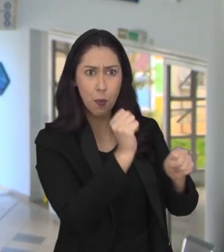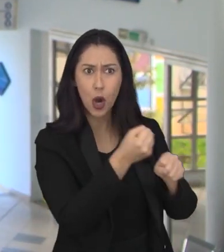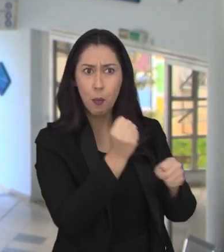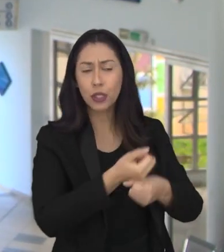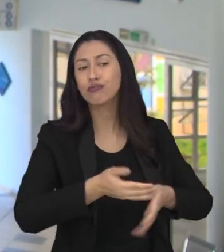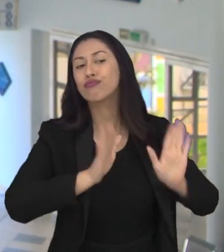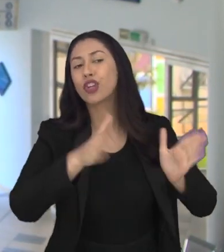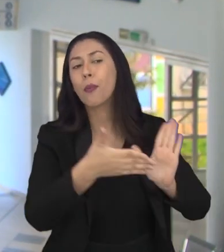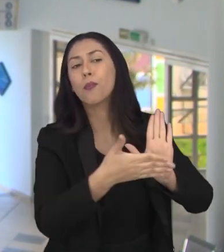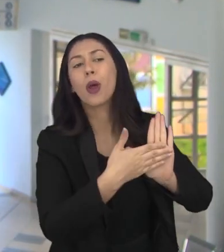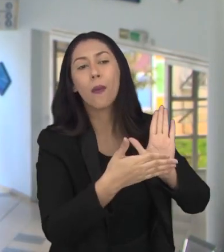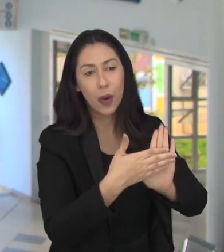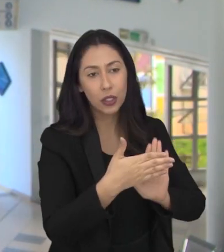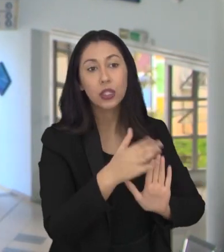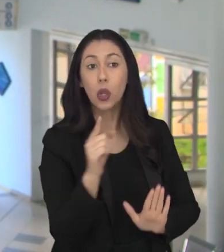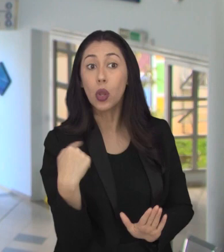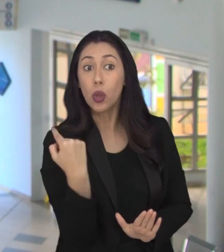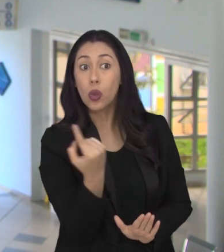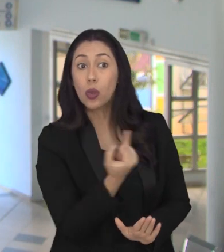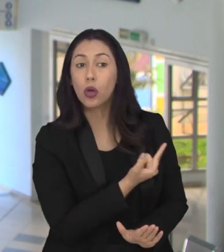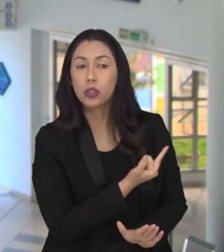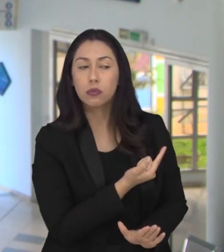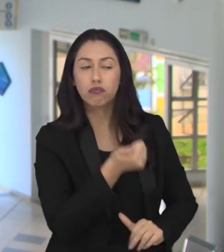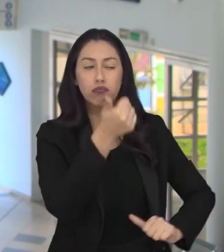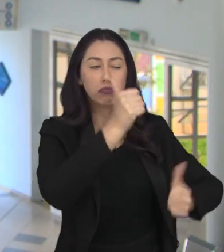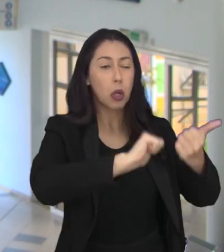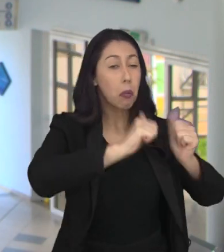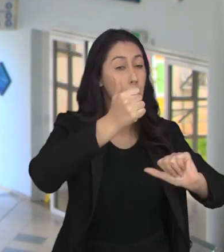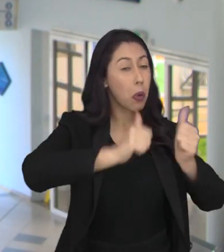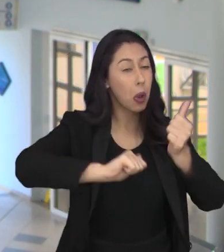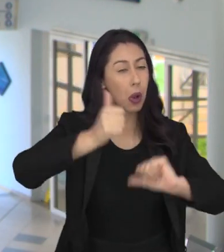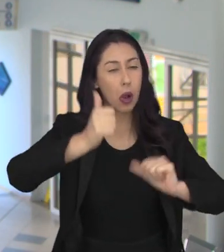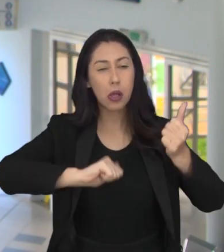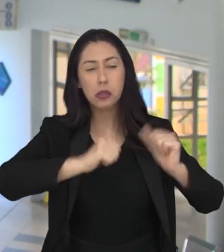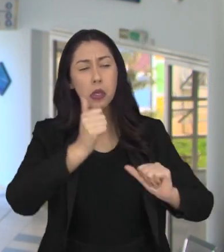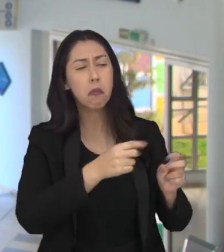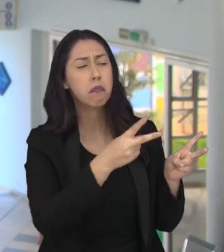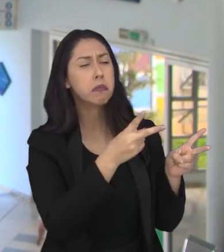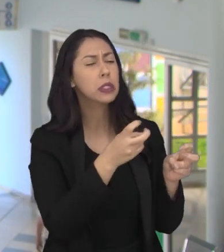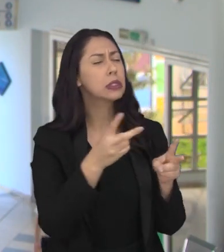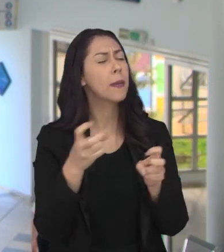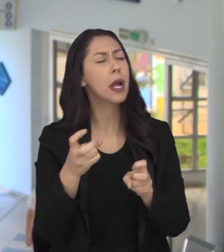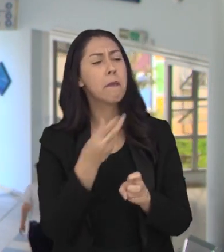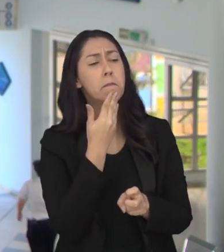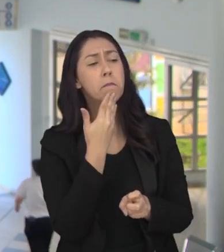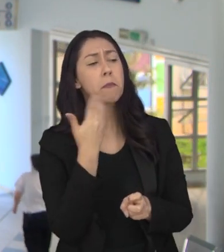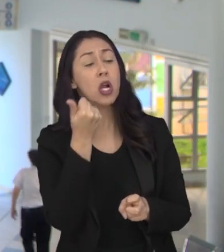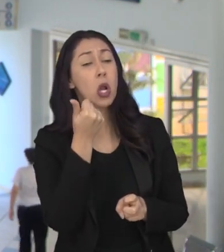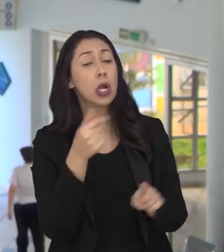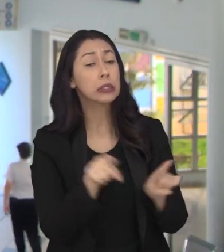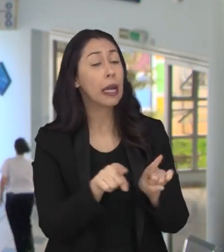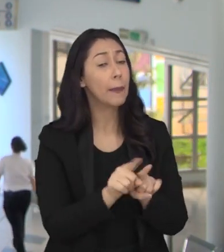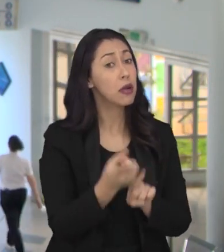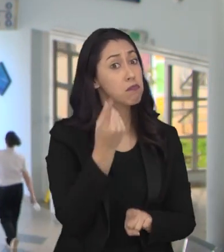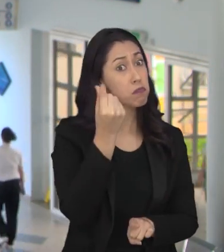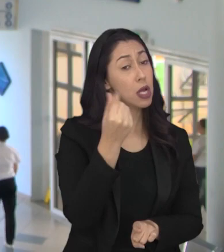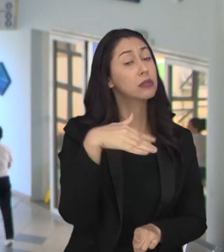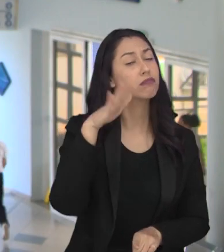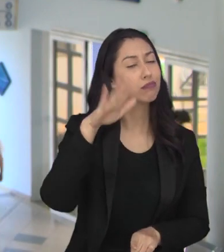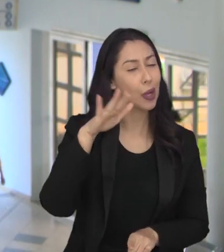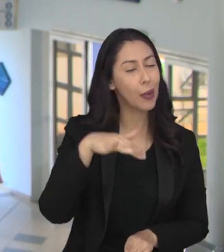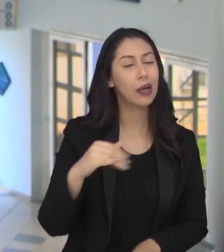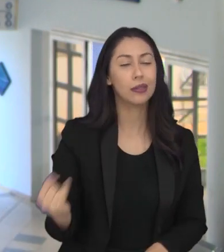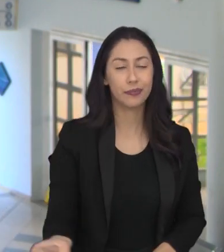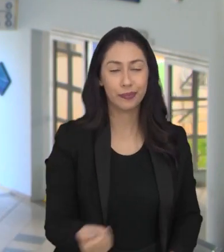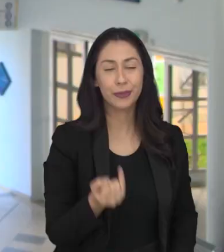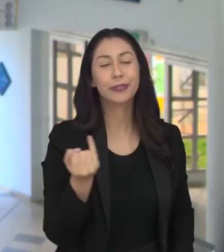propostas. Nós estamos numa fase de avaliação dessas propostas, ver qual que é a proposta melhor, mais barata. É importante isso